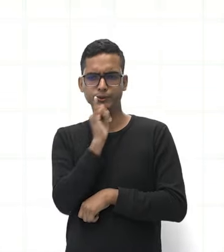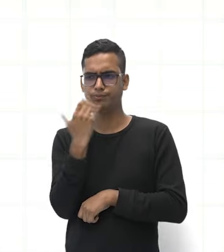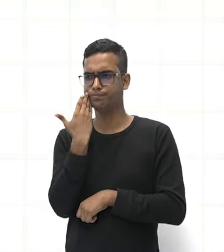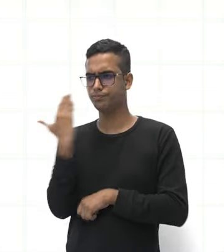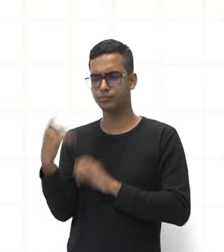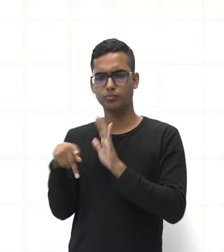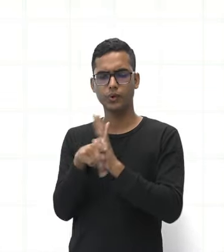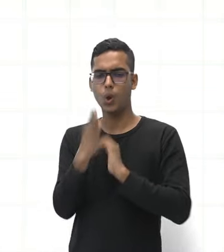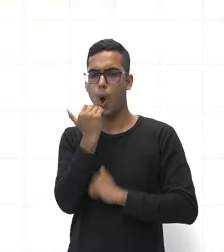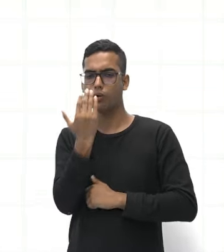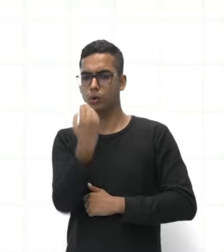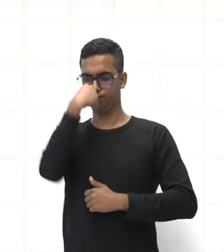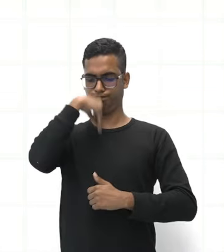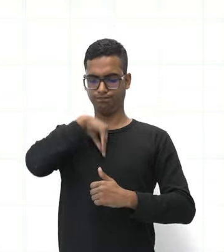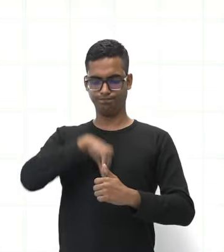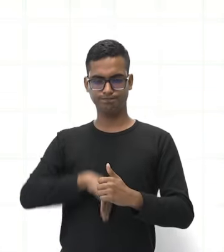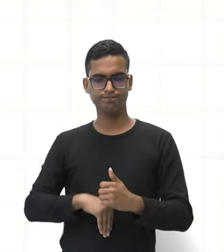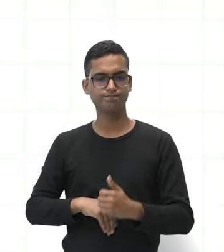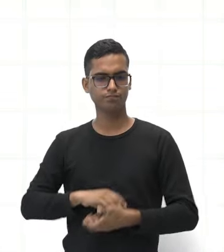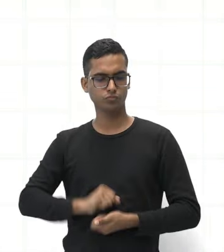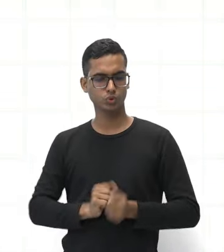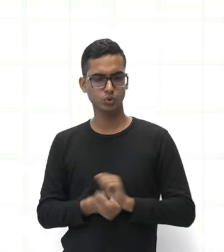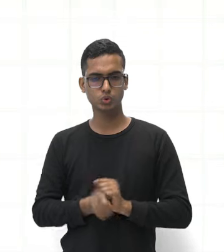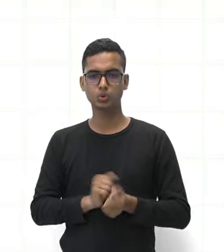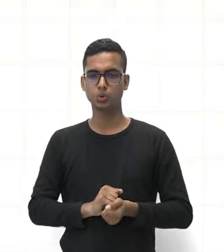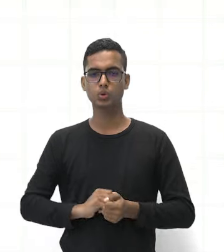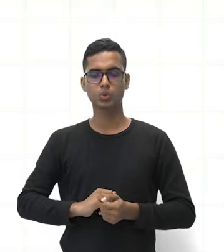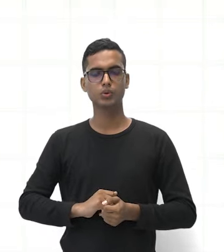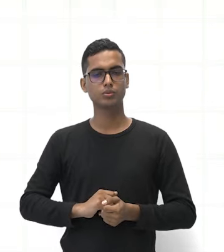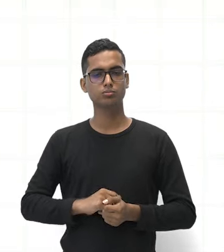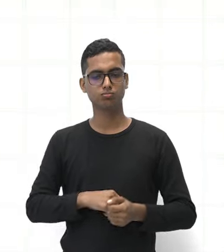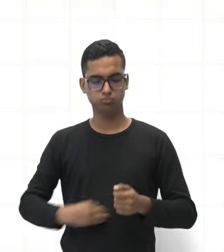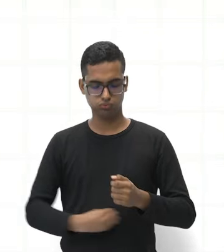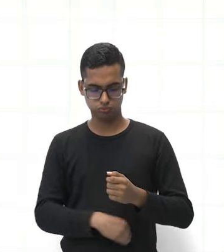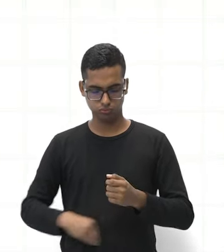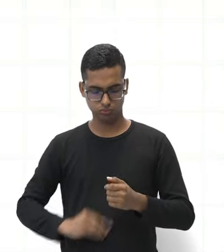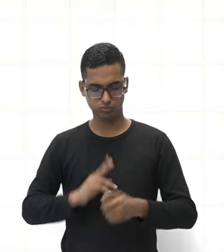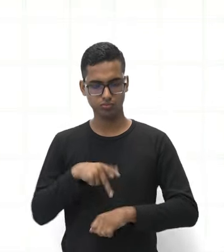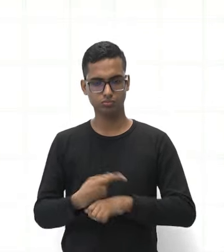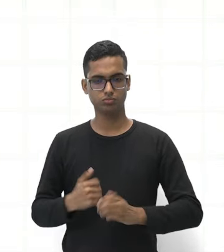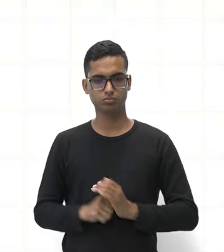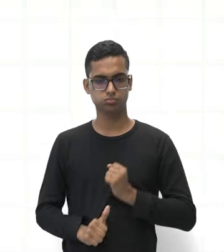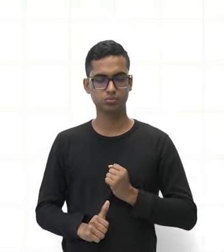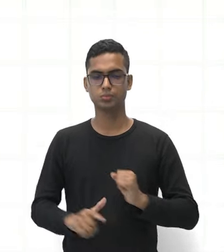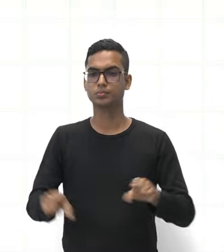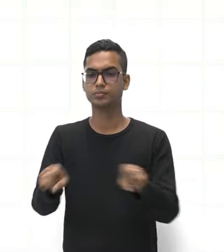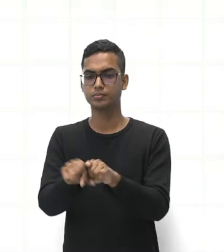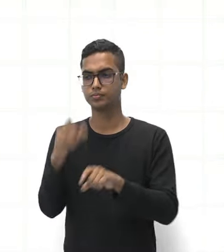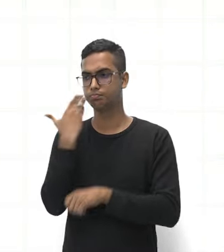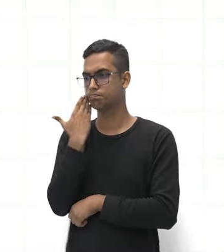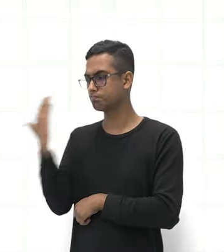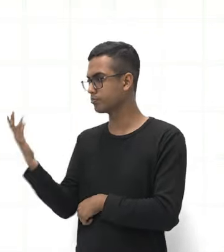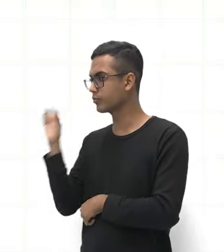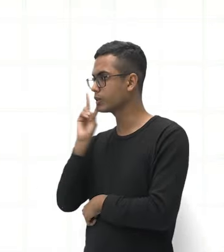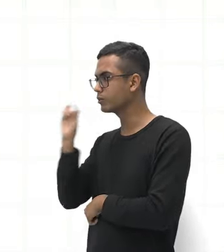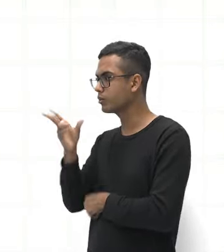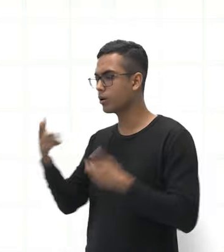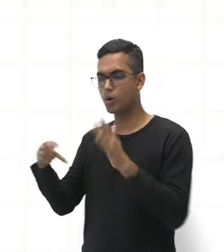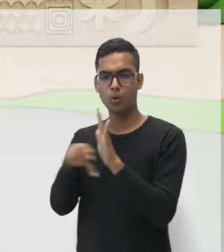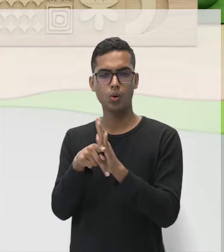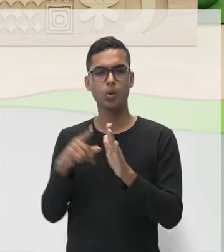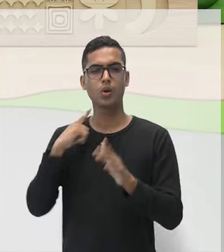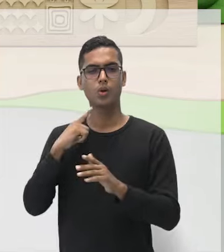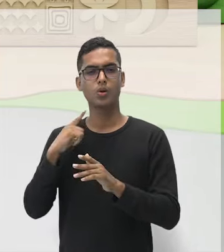digestão. E agora, a professora lhe chama aqui para você visualizar uma